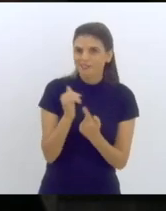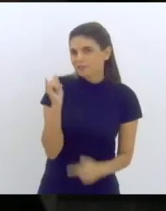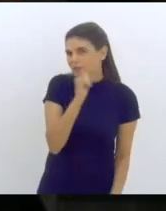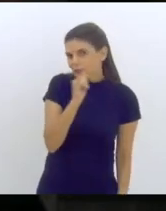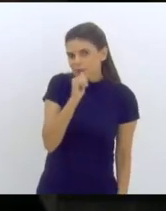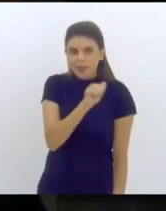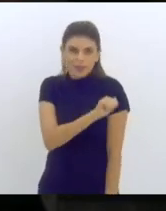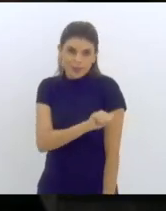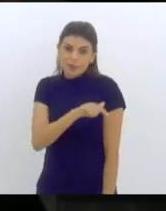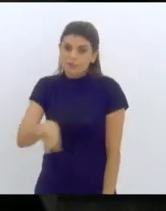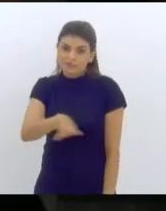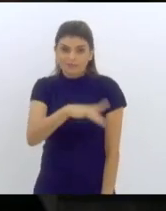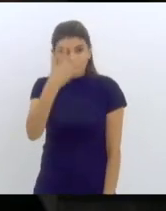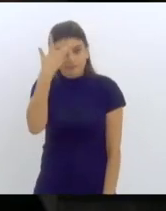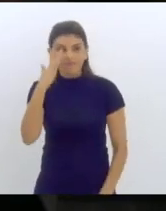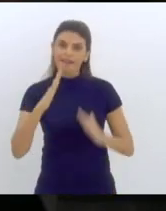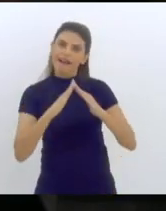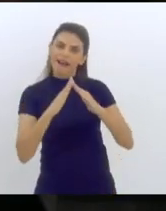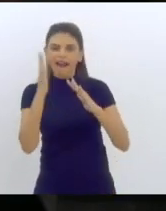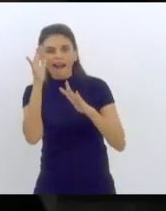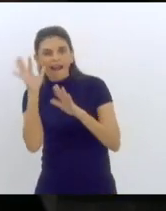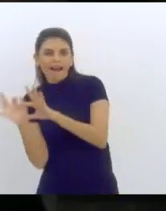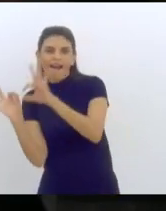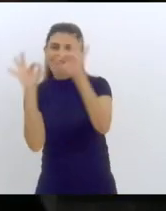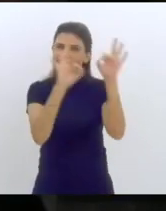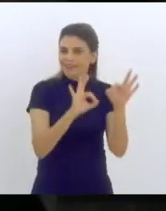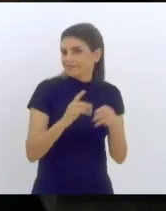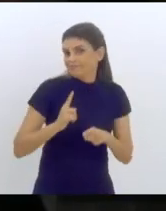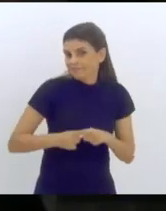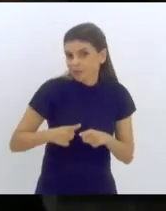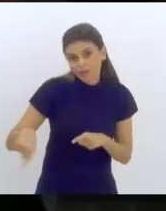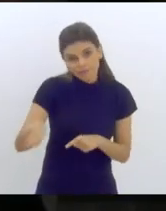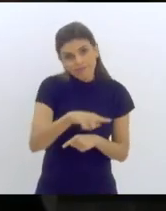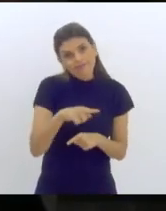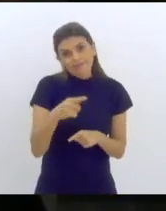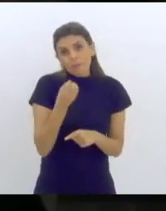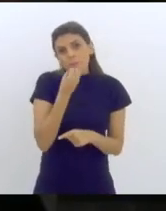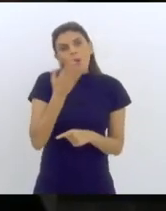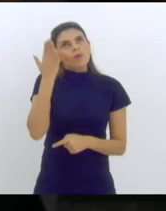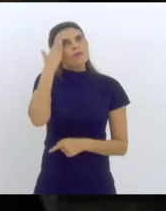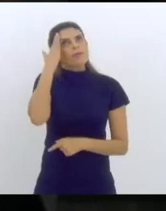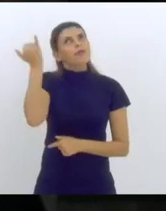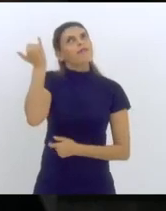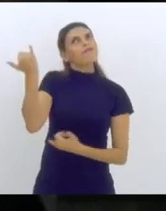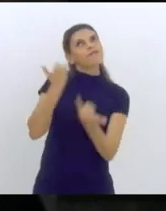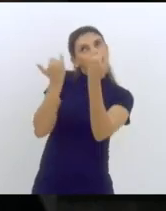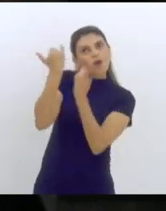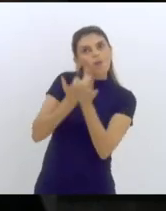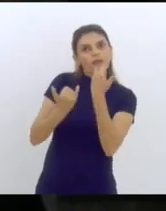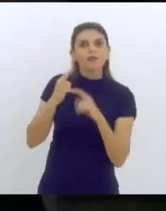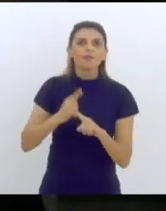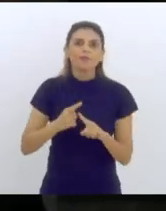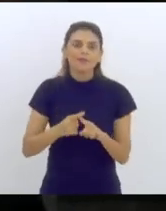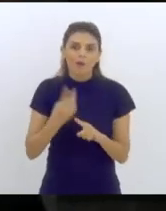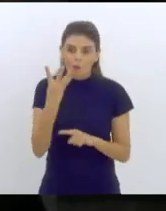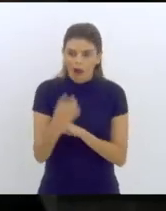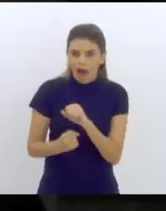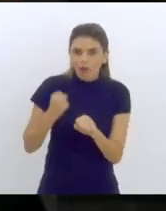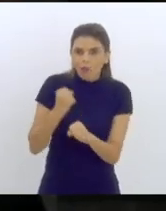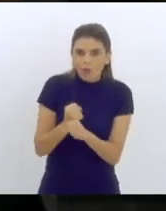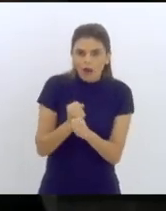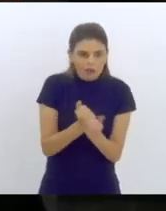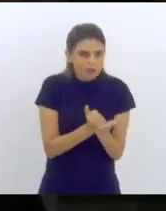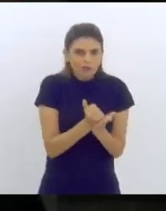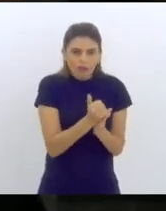àqueles que nos acompanham, porque, afinal de contas, quatro anos se passaram e